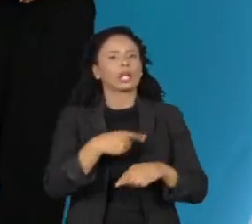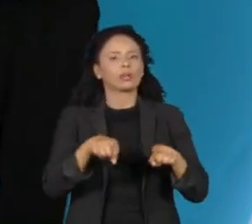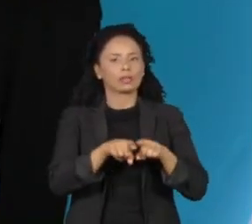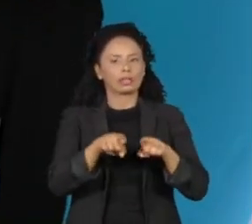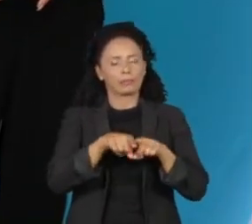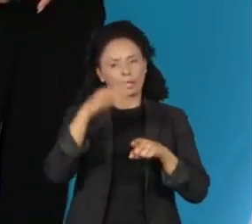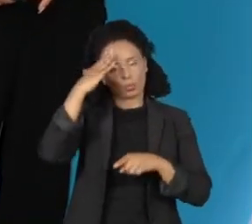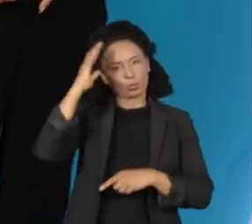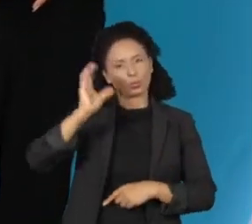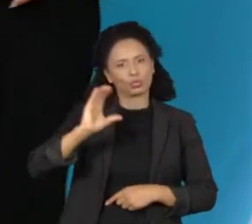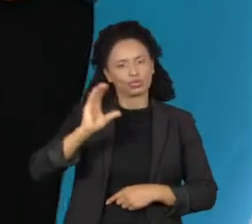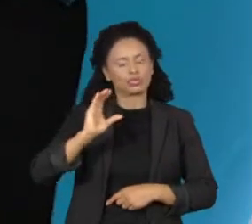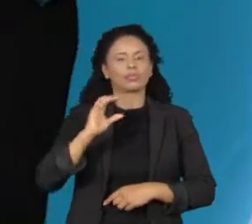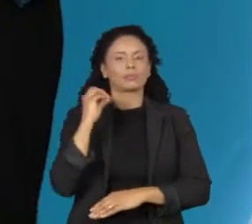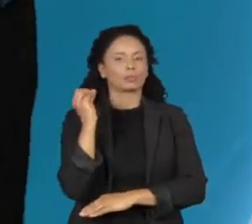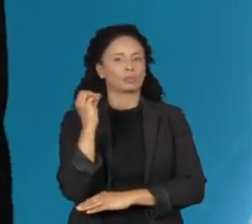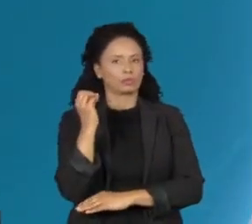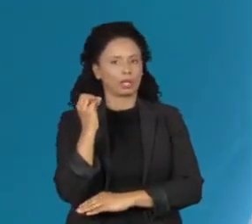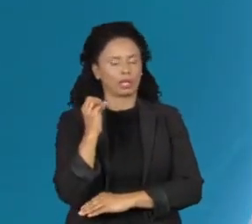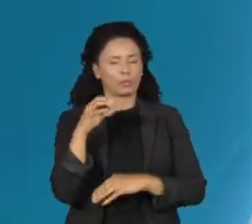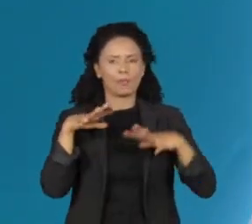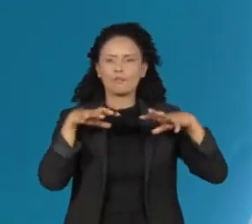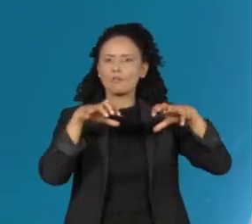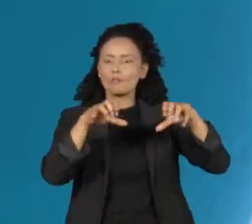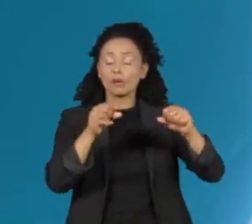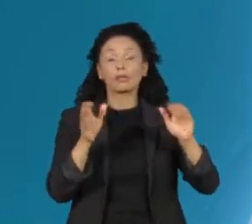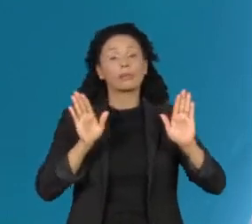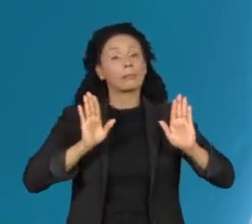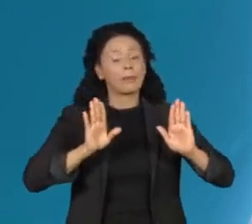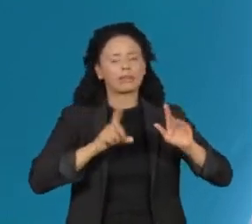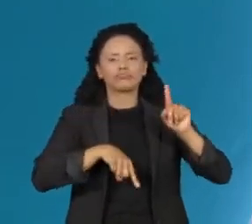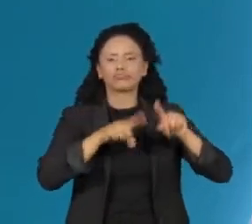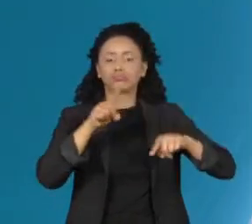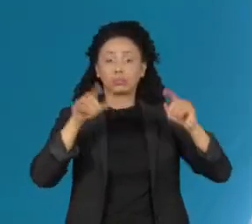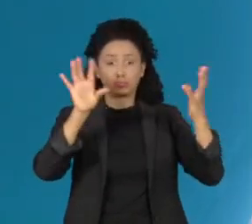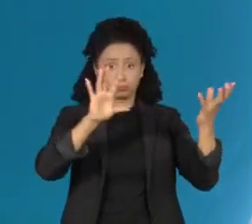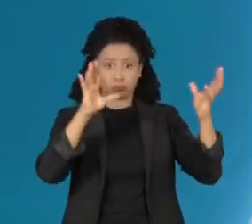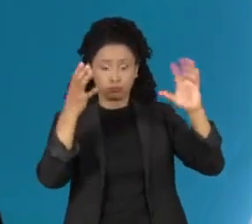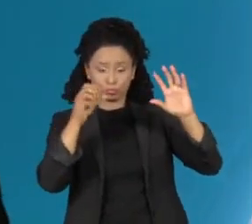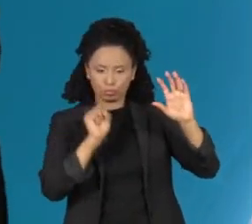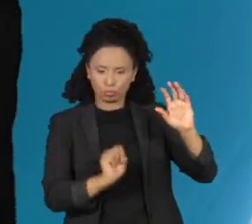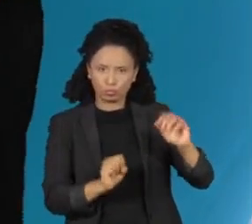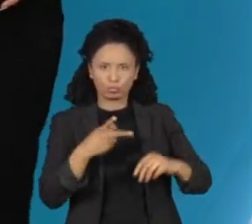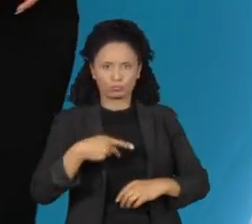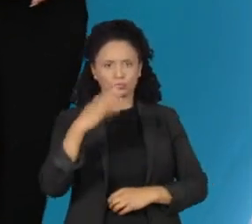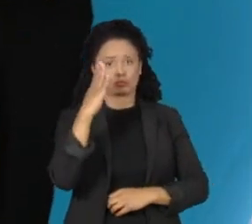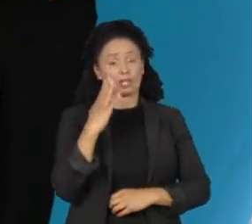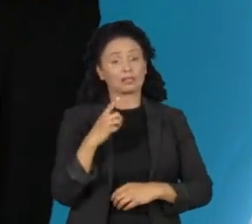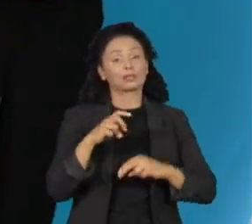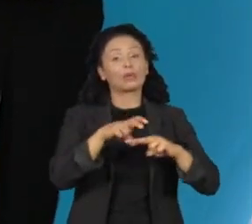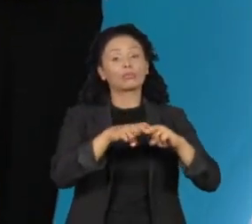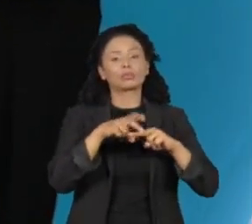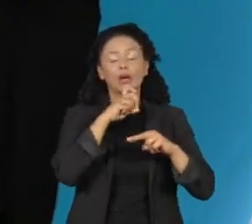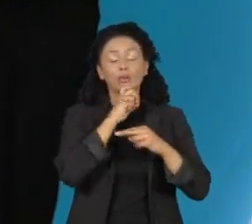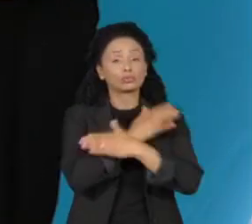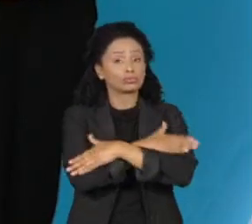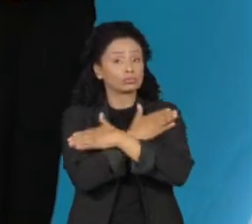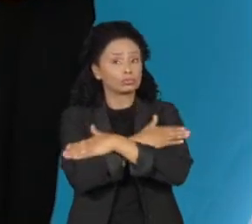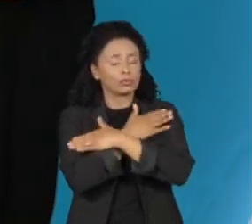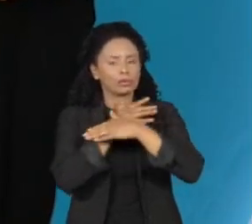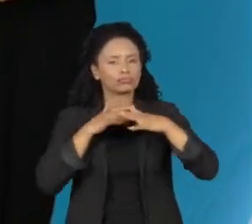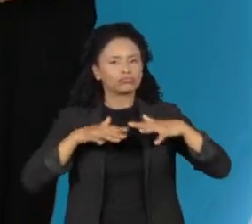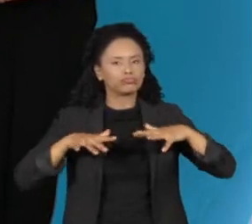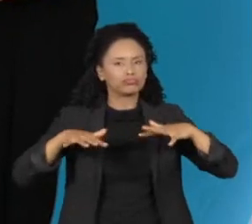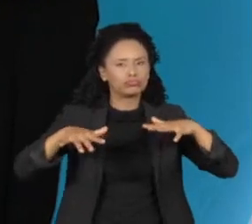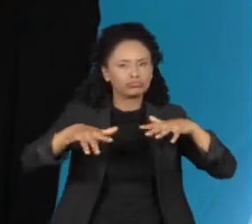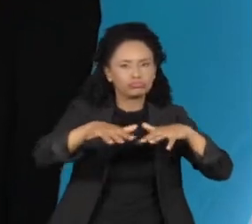na capital Porto Alegre. As instabilidades começam a avançar na região sul do Brasil conforme a passagem da frente fria vai se intensificando pela